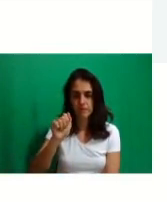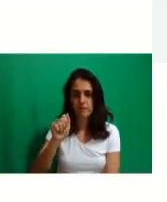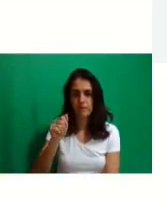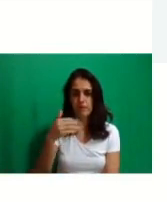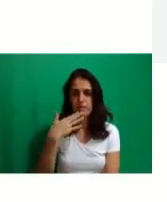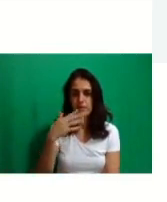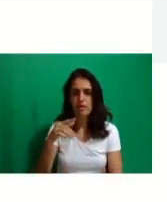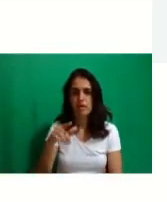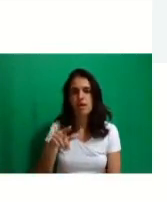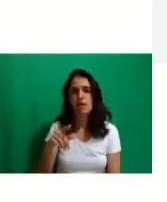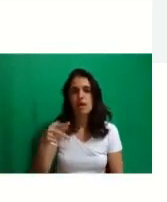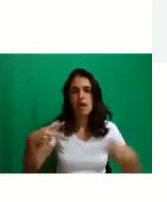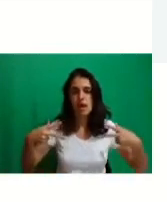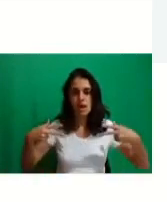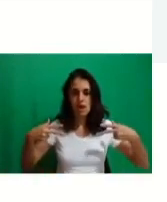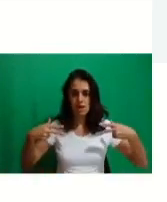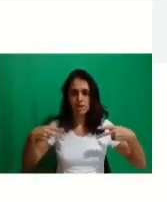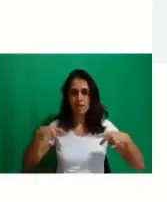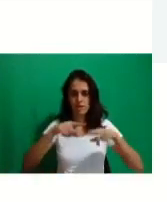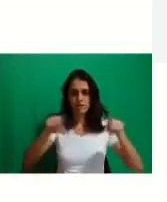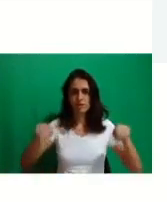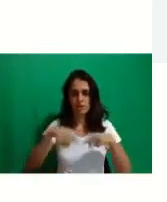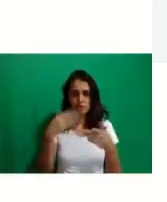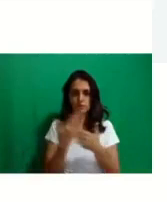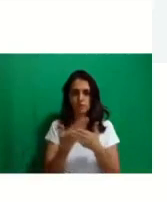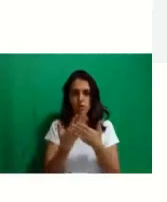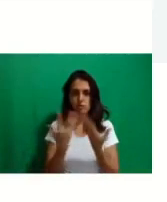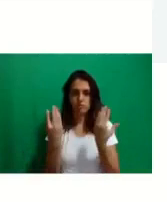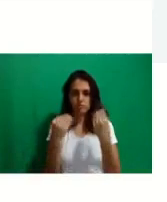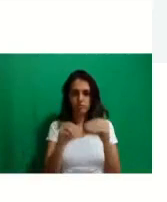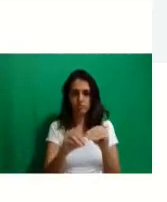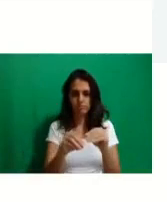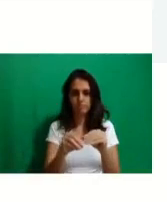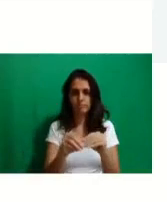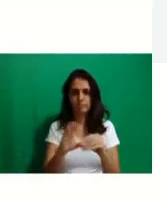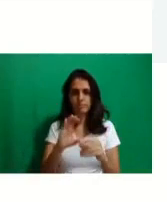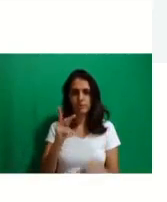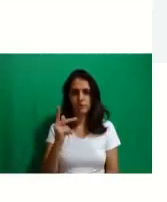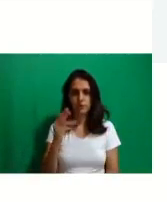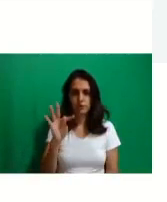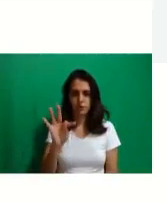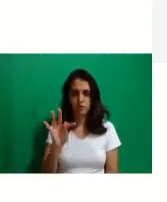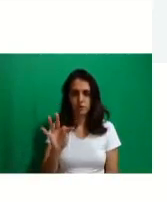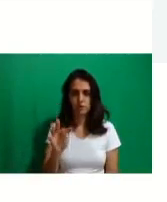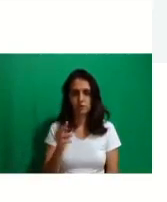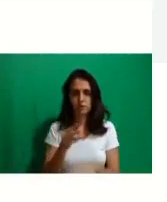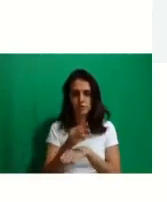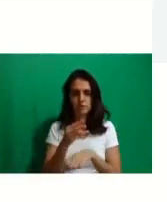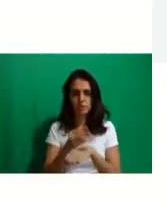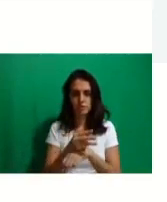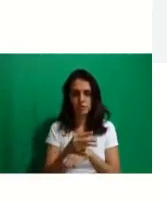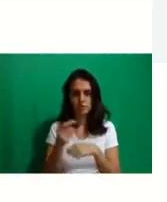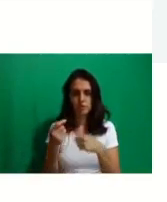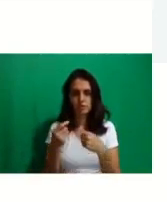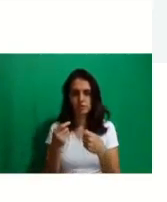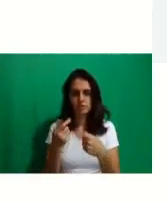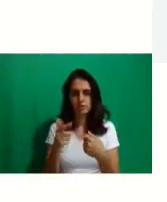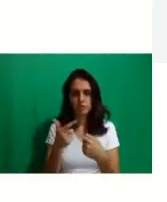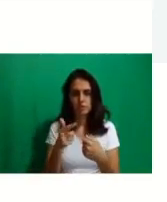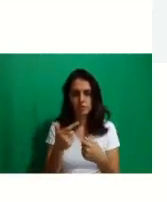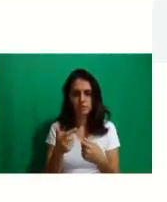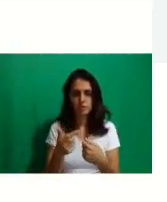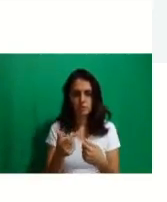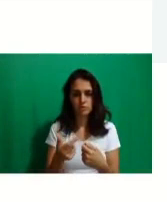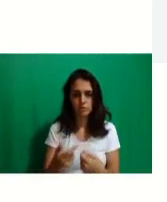dela, ou se você souber, por favor, coloca o link aqui no chat para os alunos do terceiro período, eles estão perdidos, achando que a sala